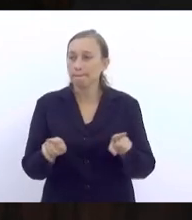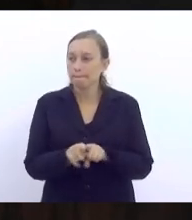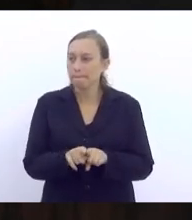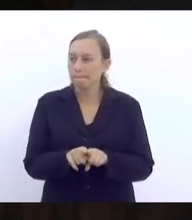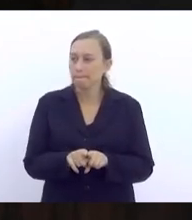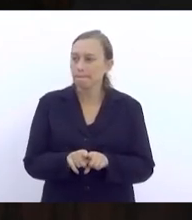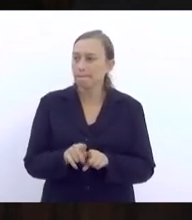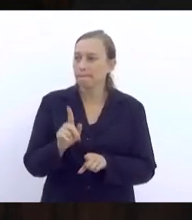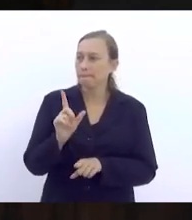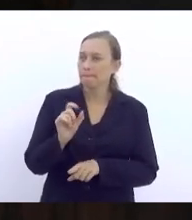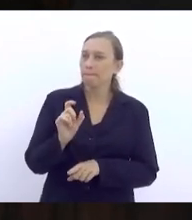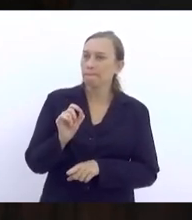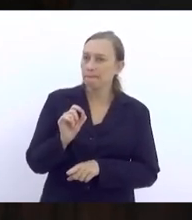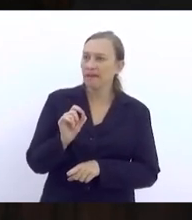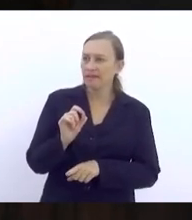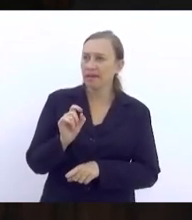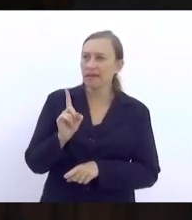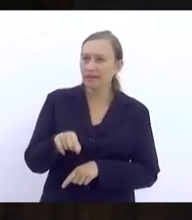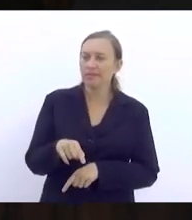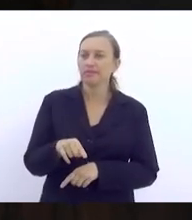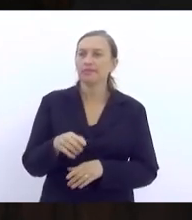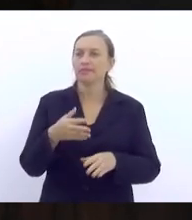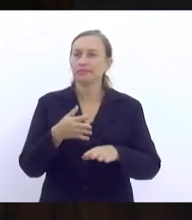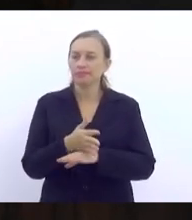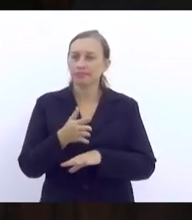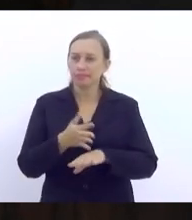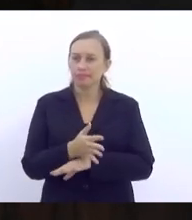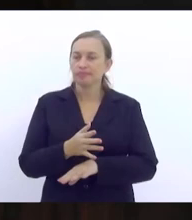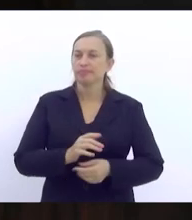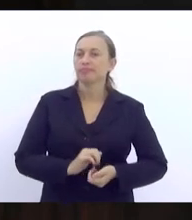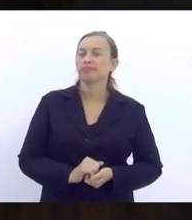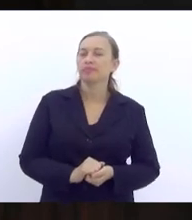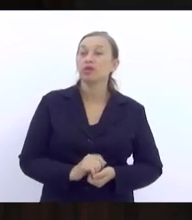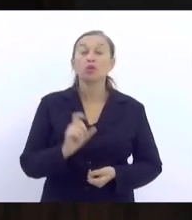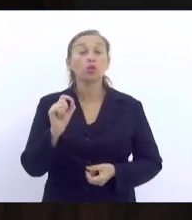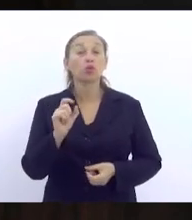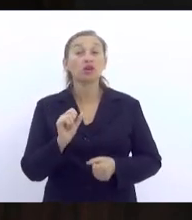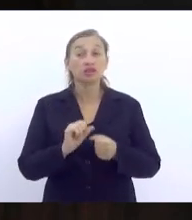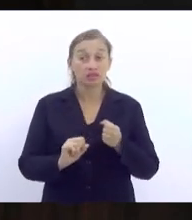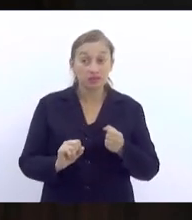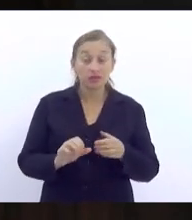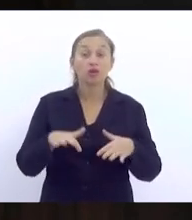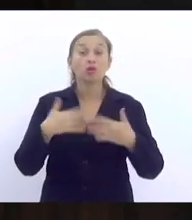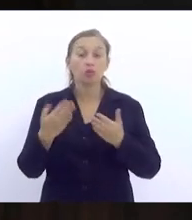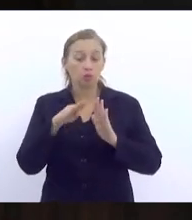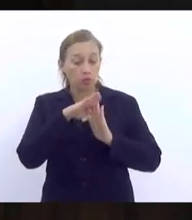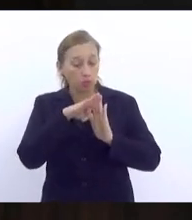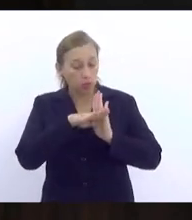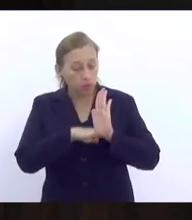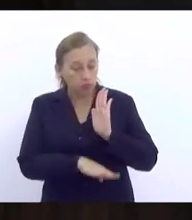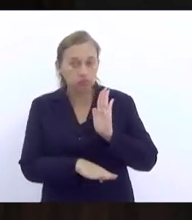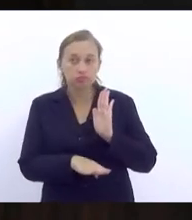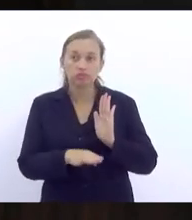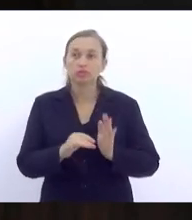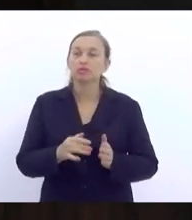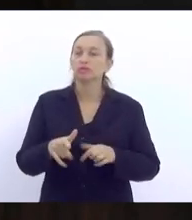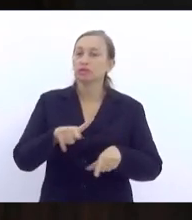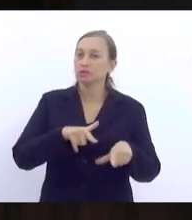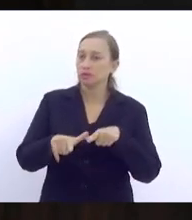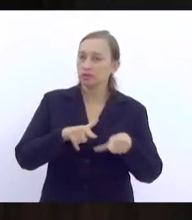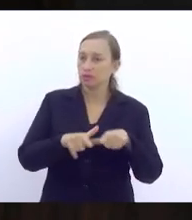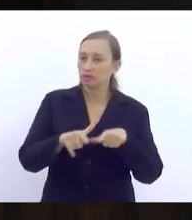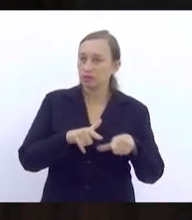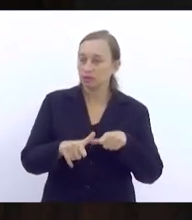o que é infrequência e o que se faz, quais são as etapas para se trabalhar